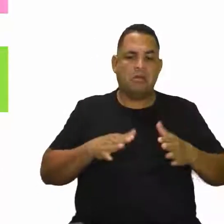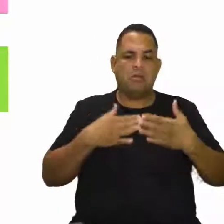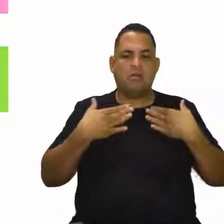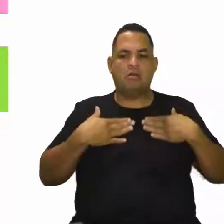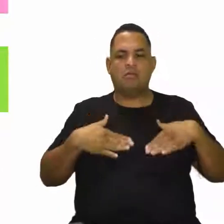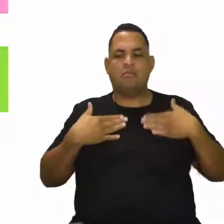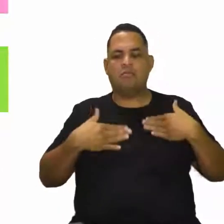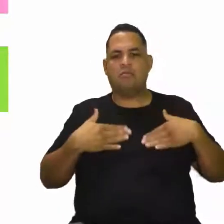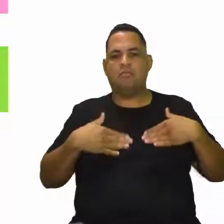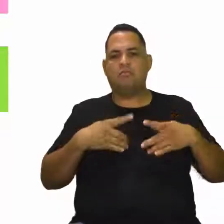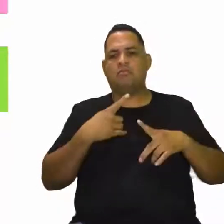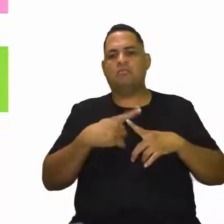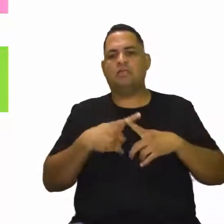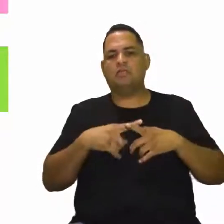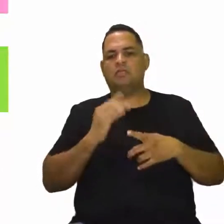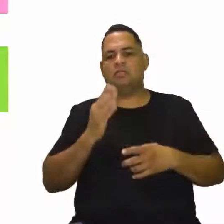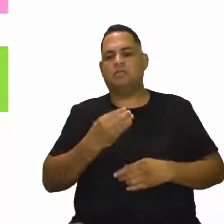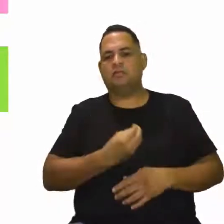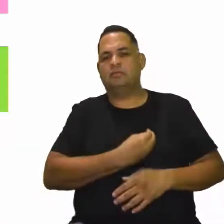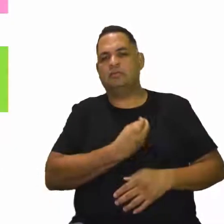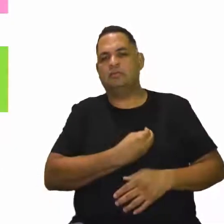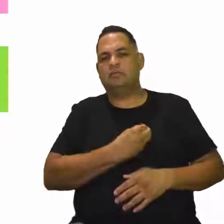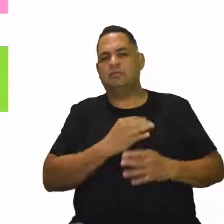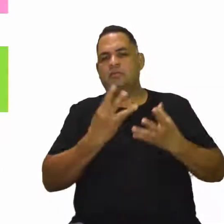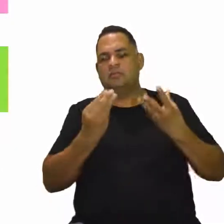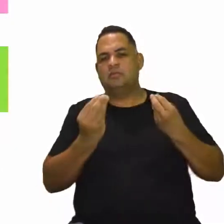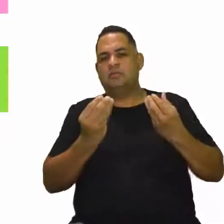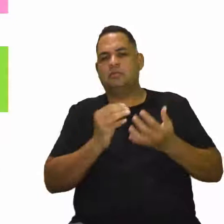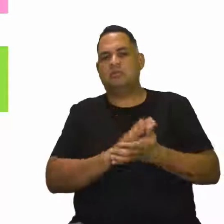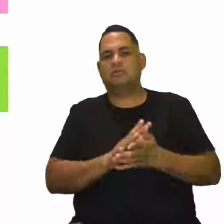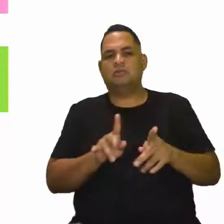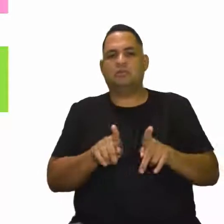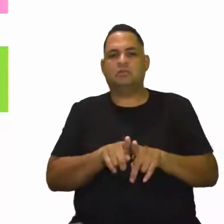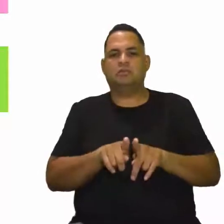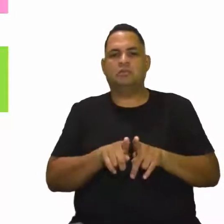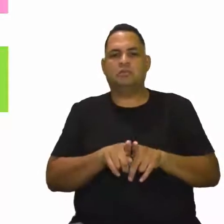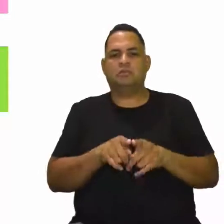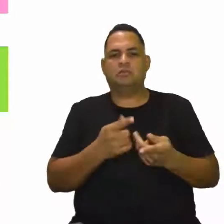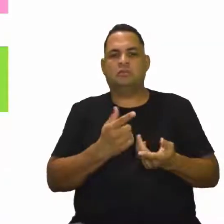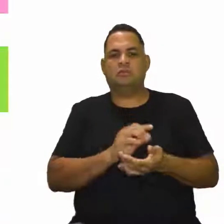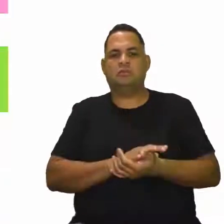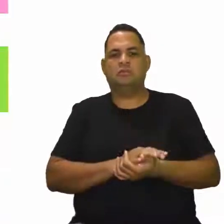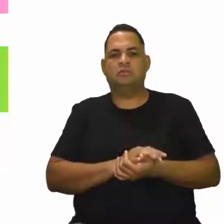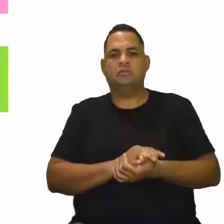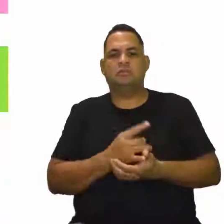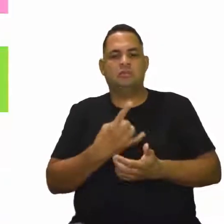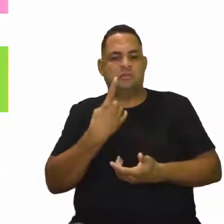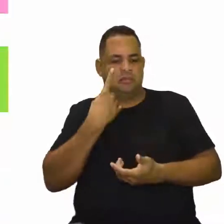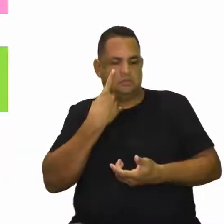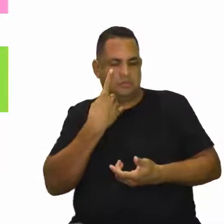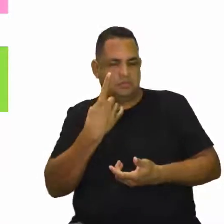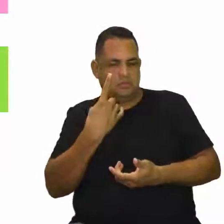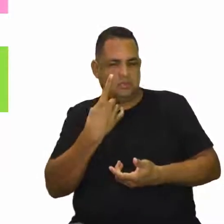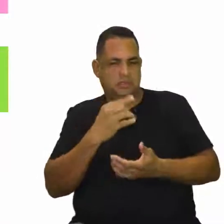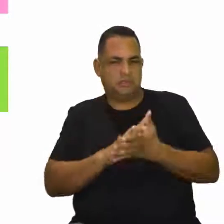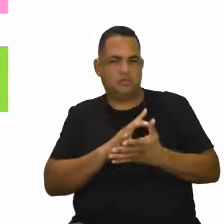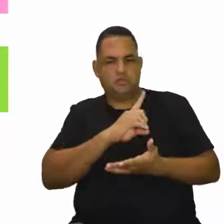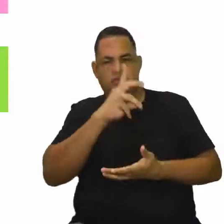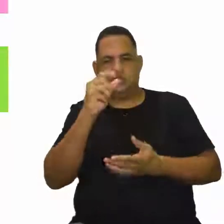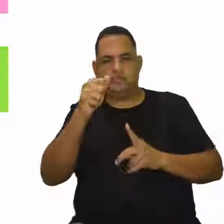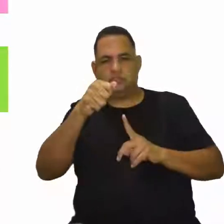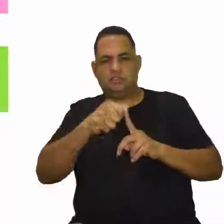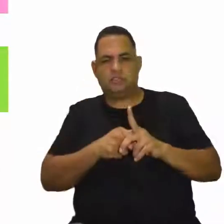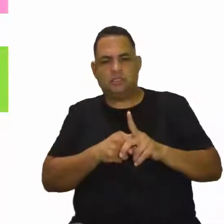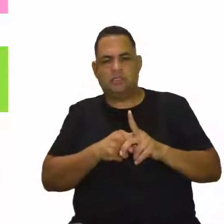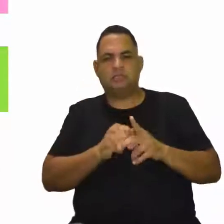Mais calma, porque ele já viveu muito, né? Também ele começa a mensurar os dias aí, os meses, dos anos, do